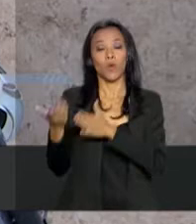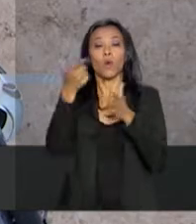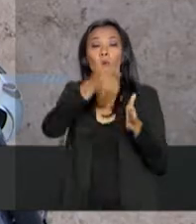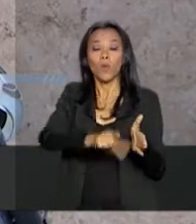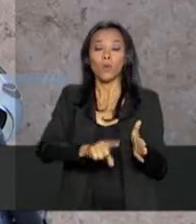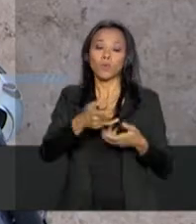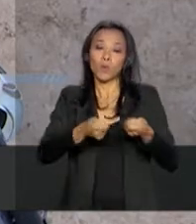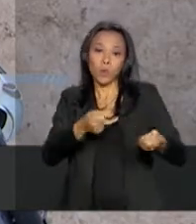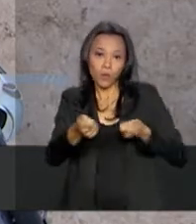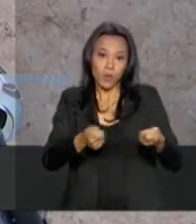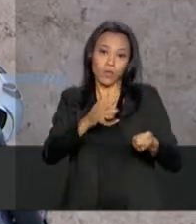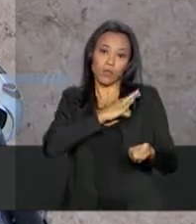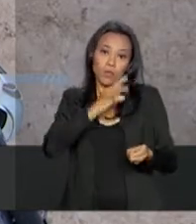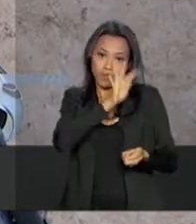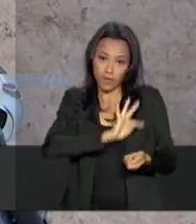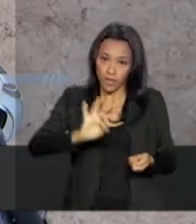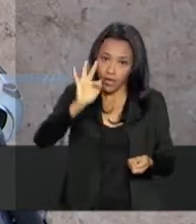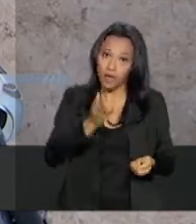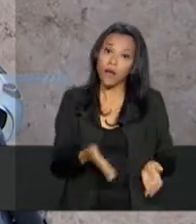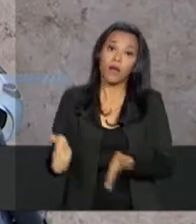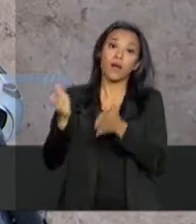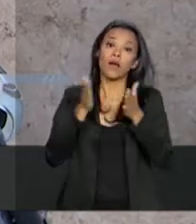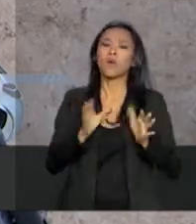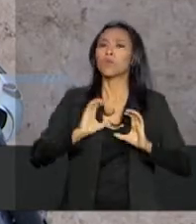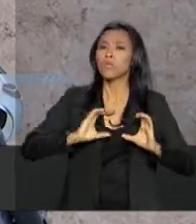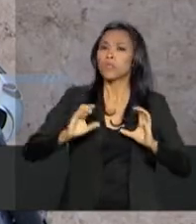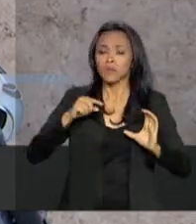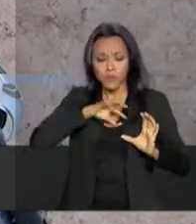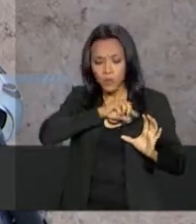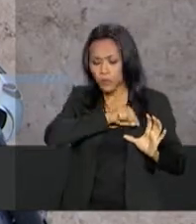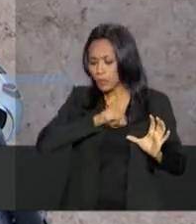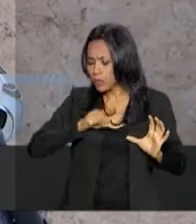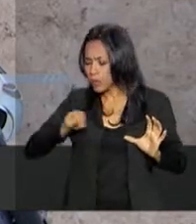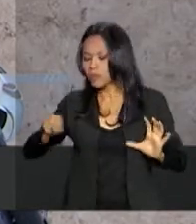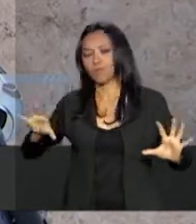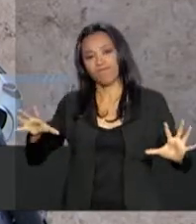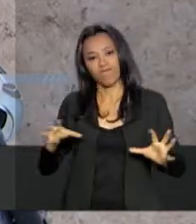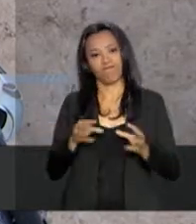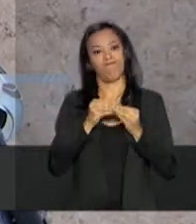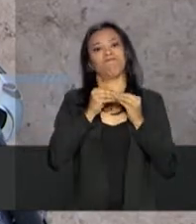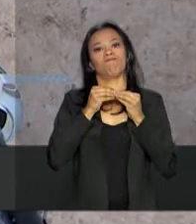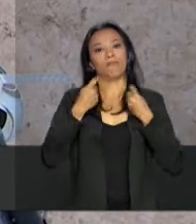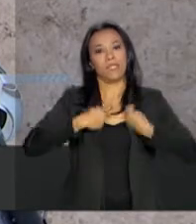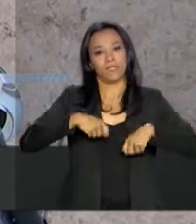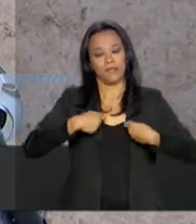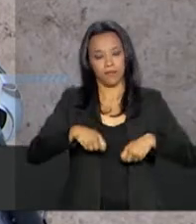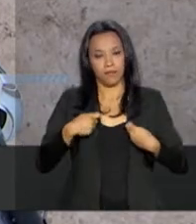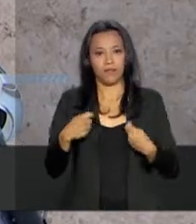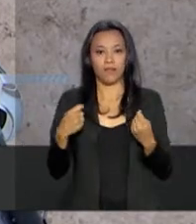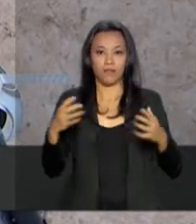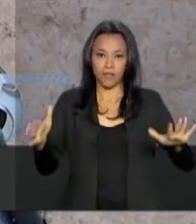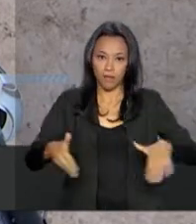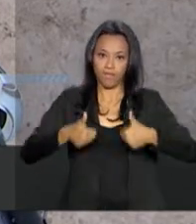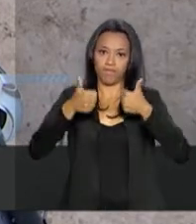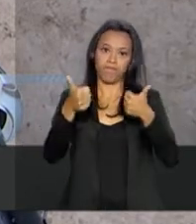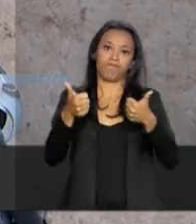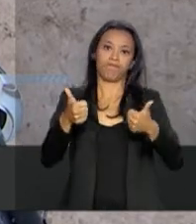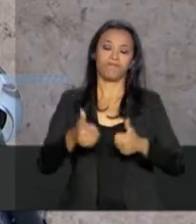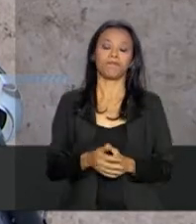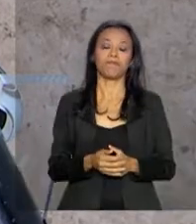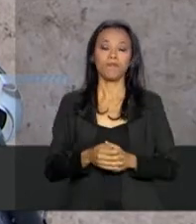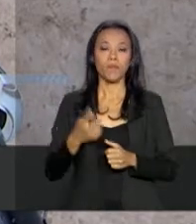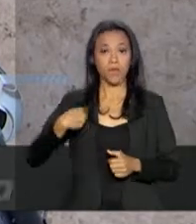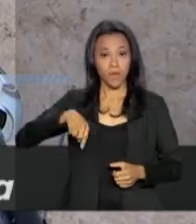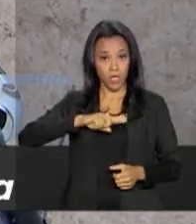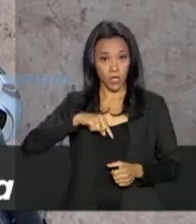faz das fronteiras, a comunicação. Então, isso precisa chegar na ponta da linha e chegará para